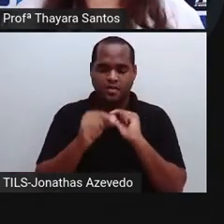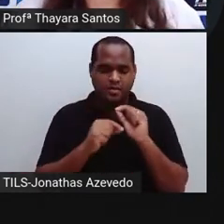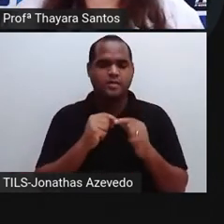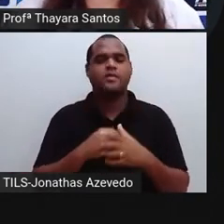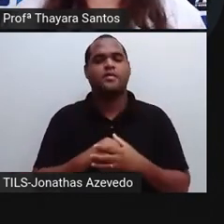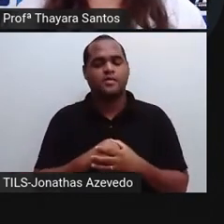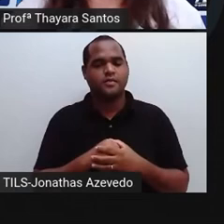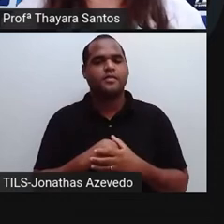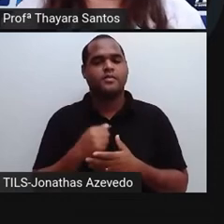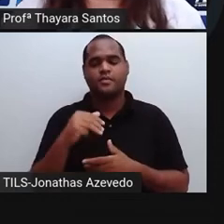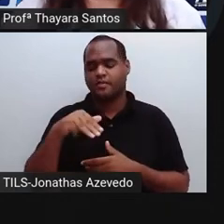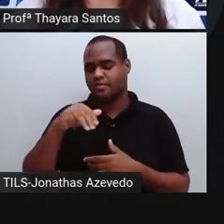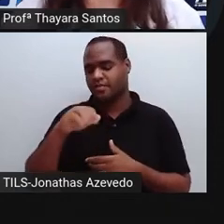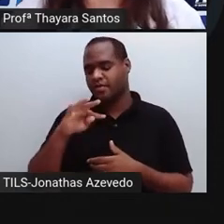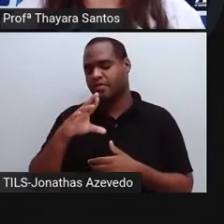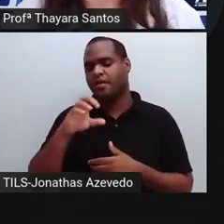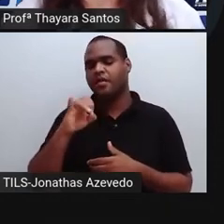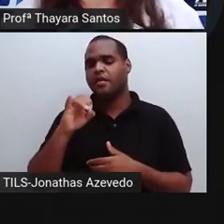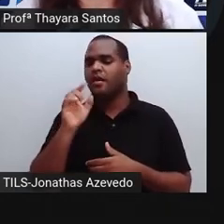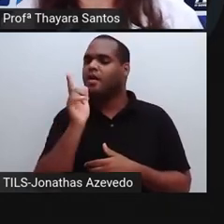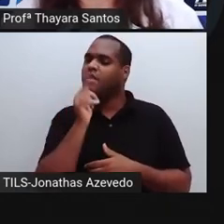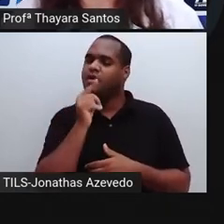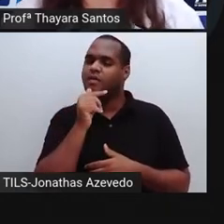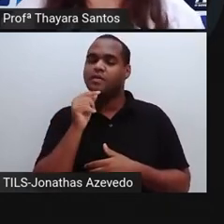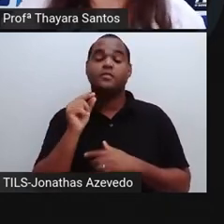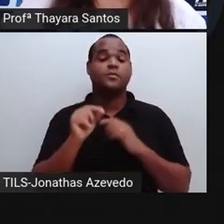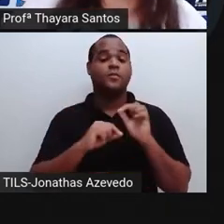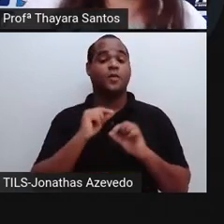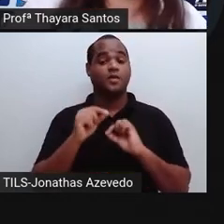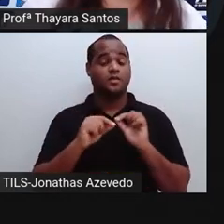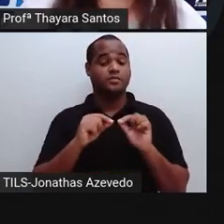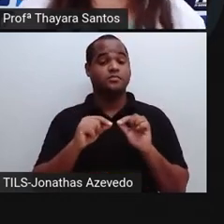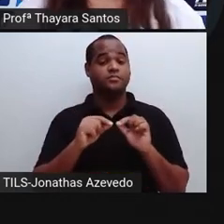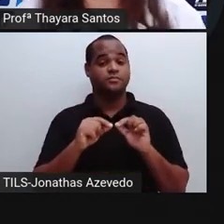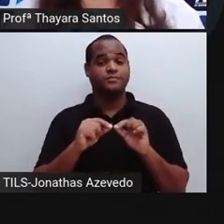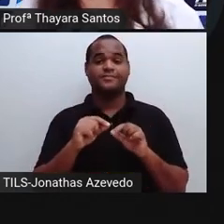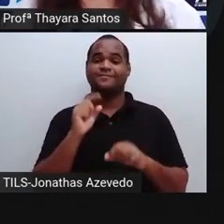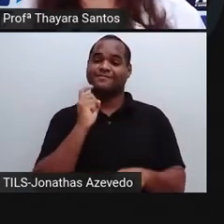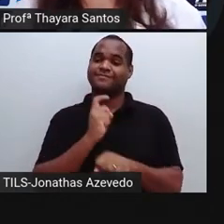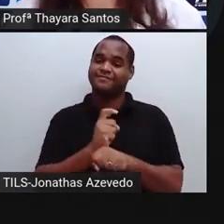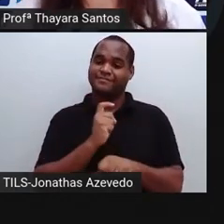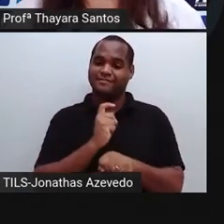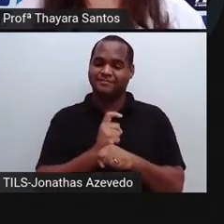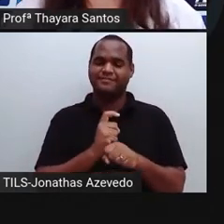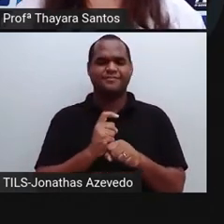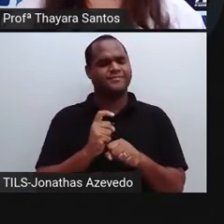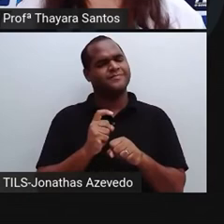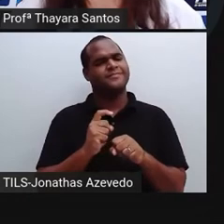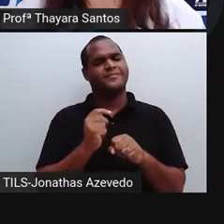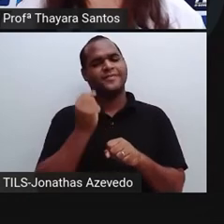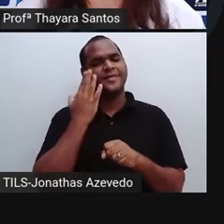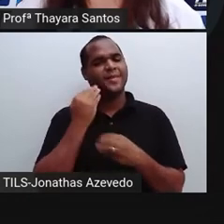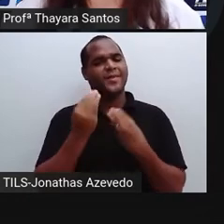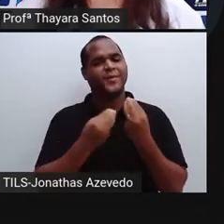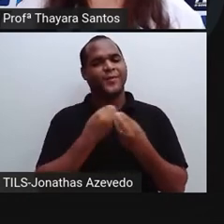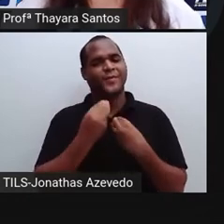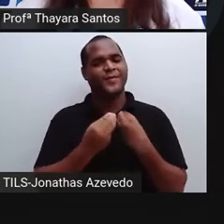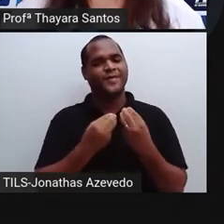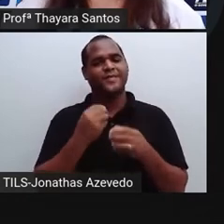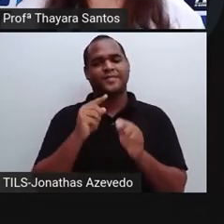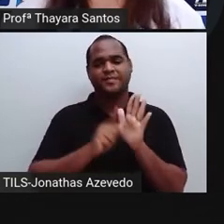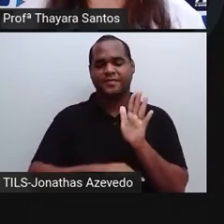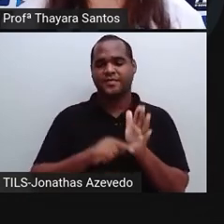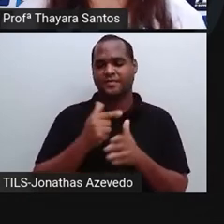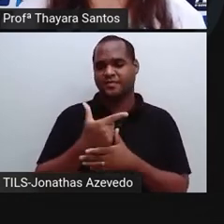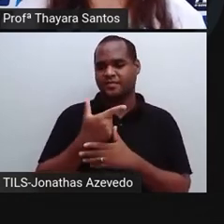matéria, que a água, ela está no estado sólido. E como a gente sabe que está aqui em menos 127